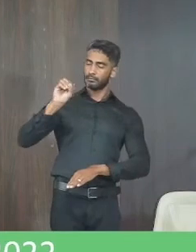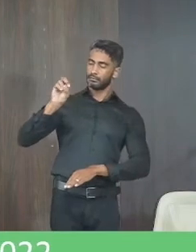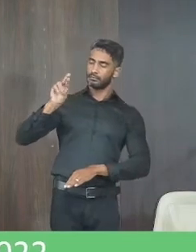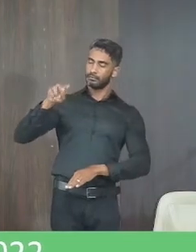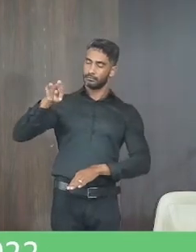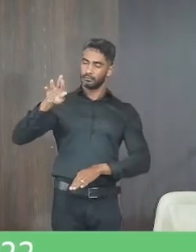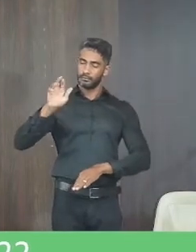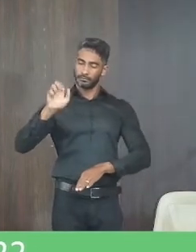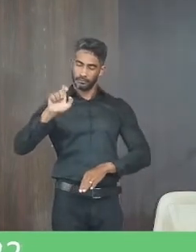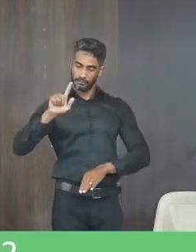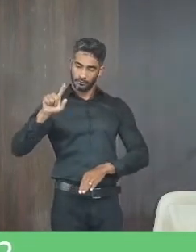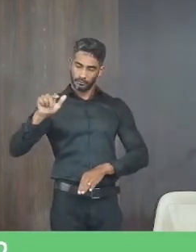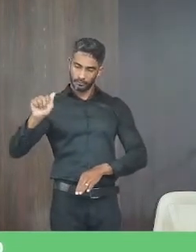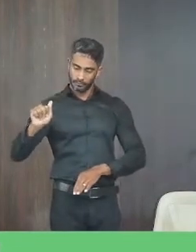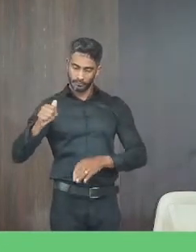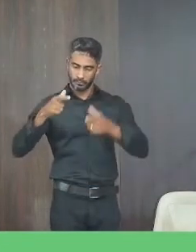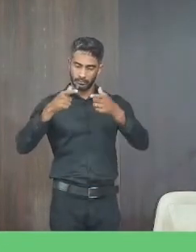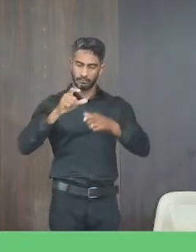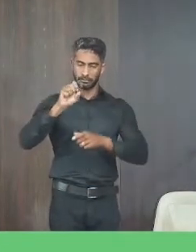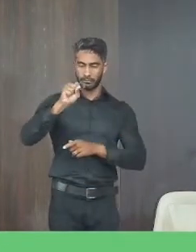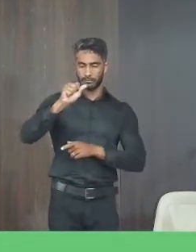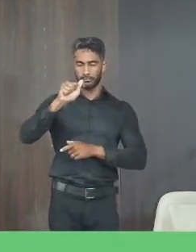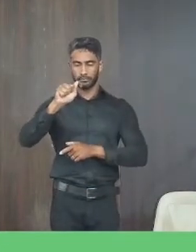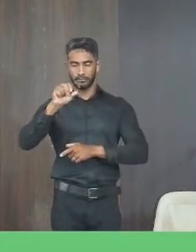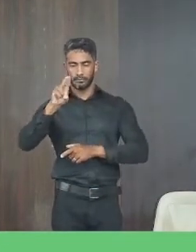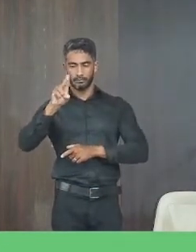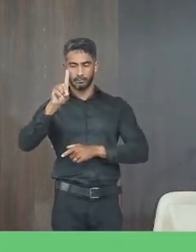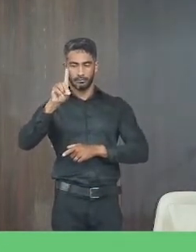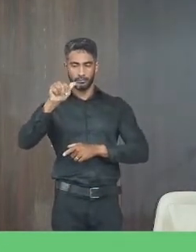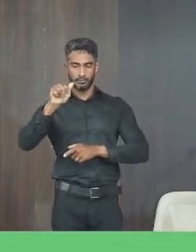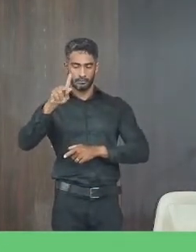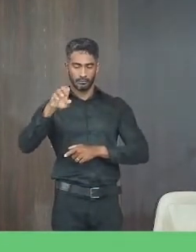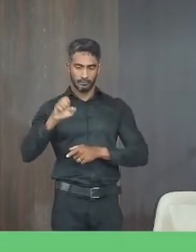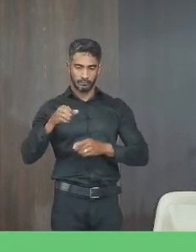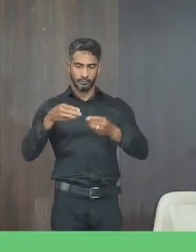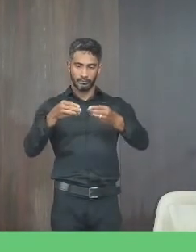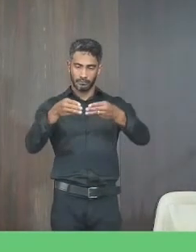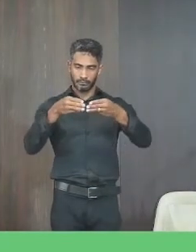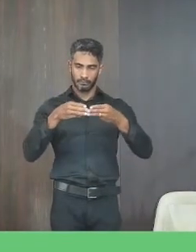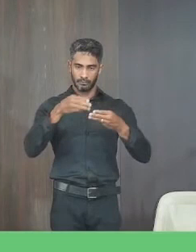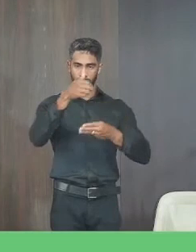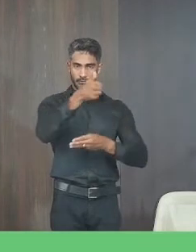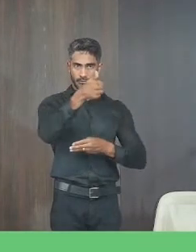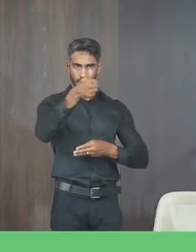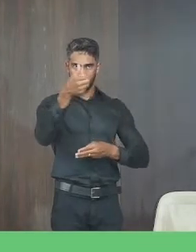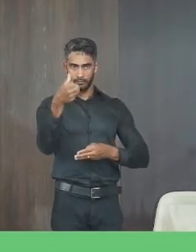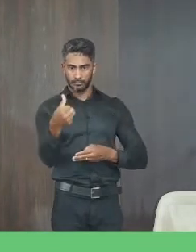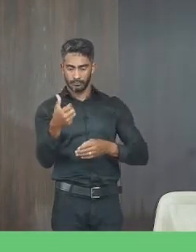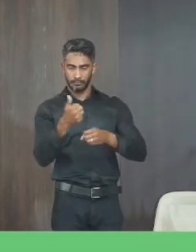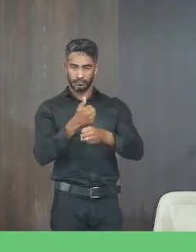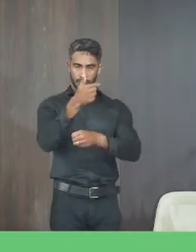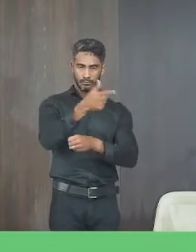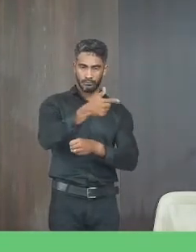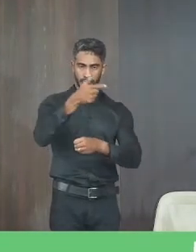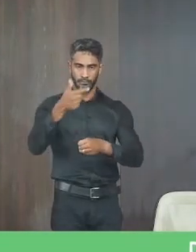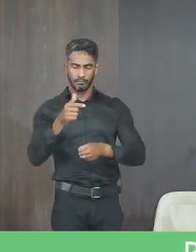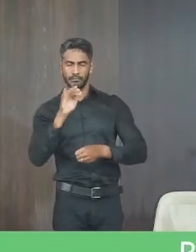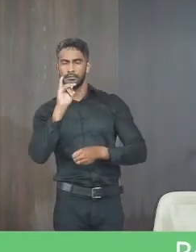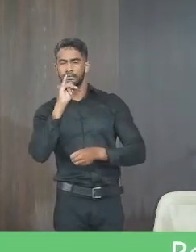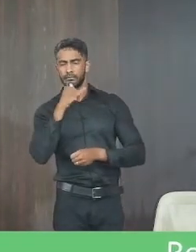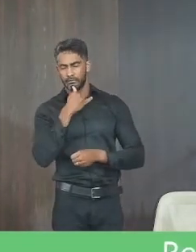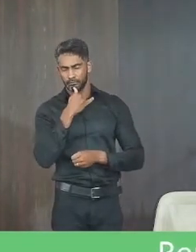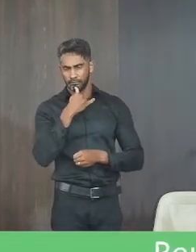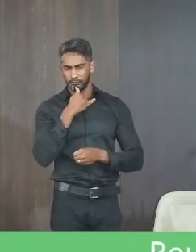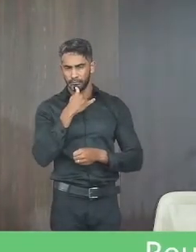197 no bairro Saudade moção 116 2022 voto de